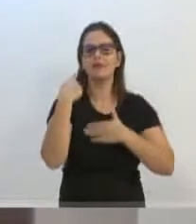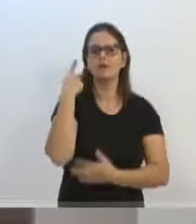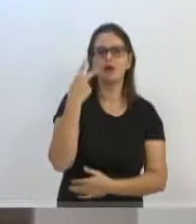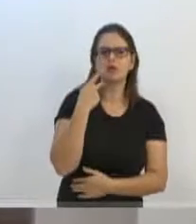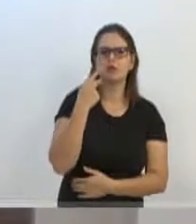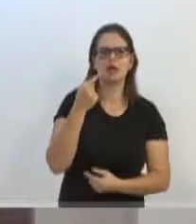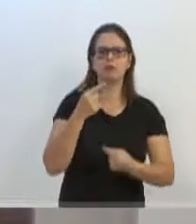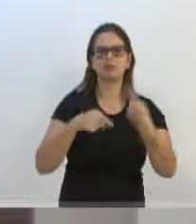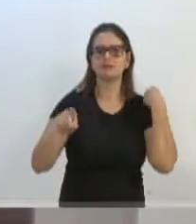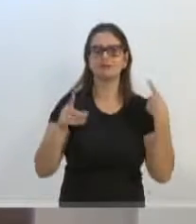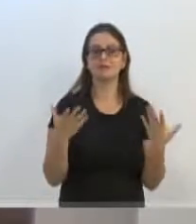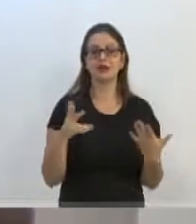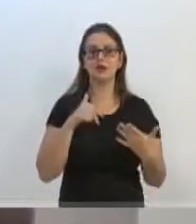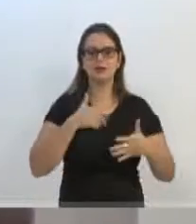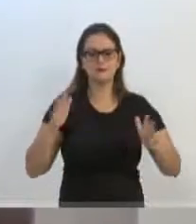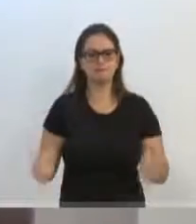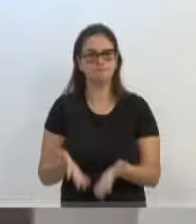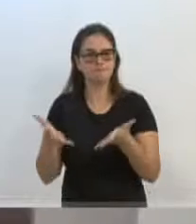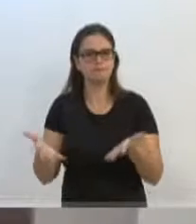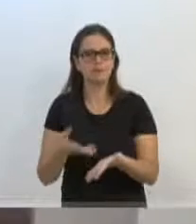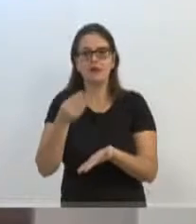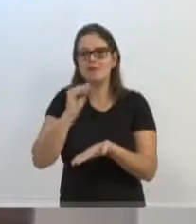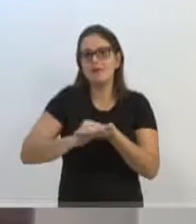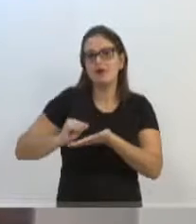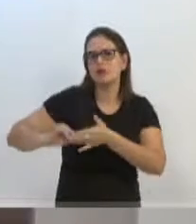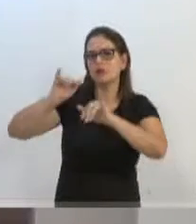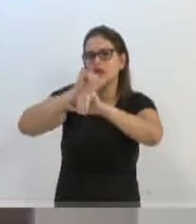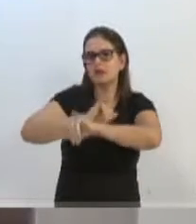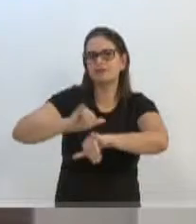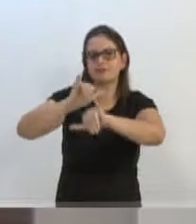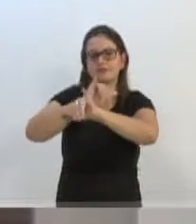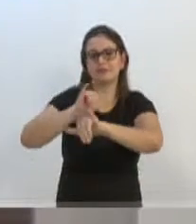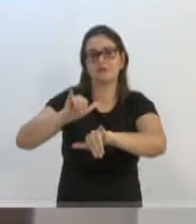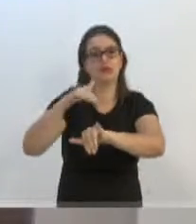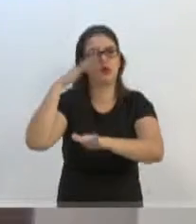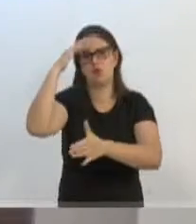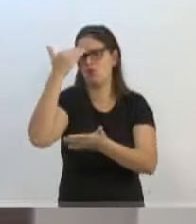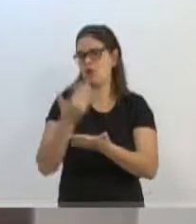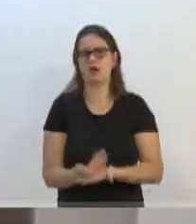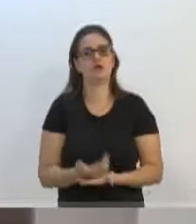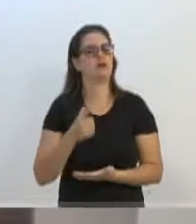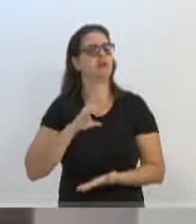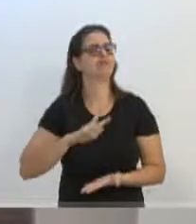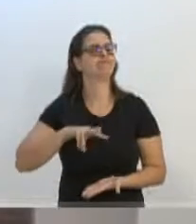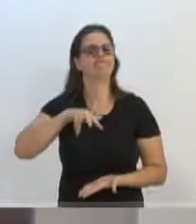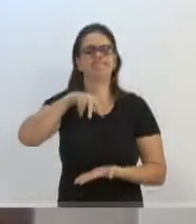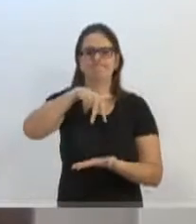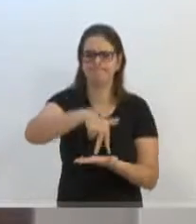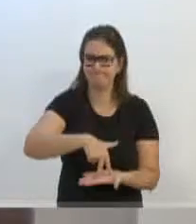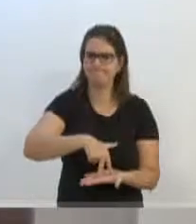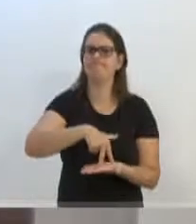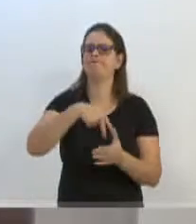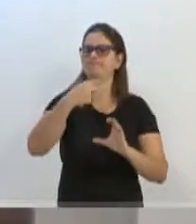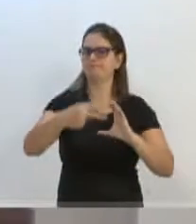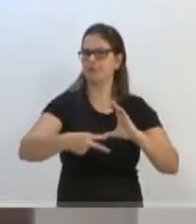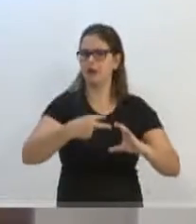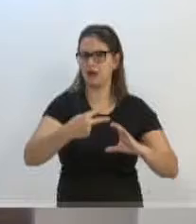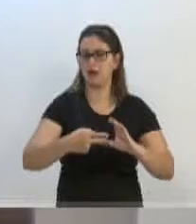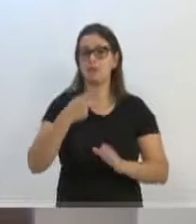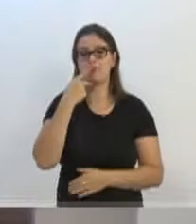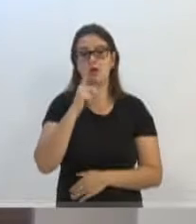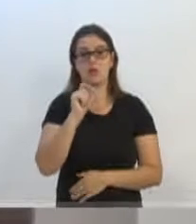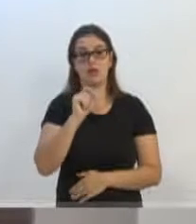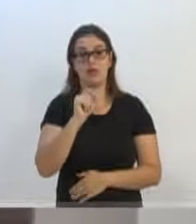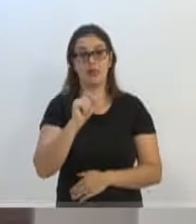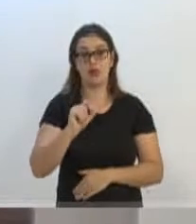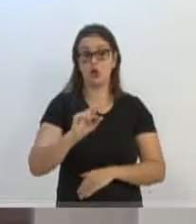contrário, nós estimulamos, na verdade, essa falta de informação. Então, eu não acredito, eu tenho uma posição aqui dentro dessa casa. E digo mais, o